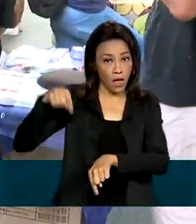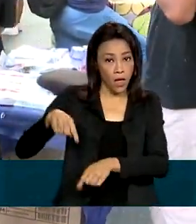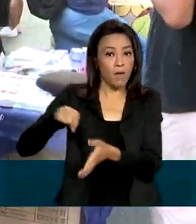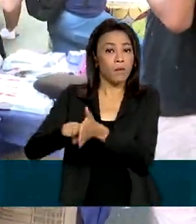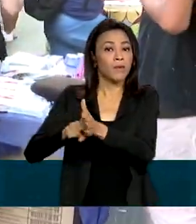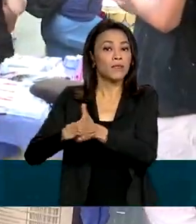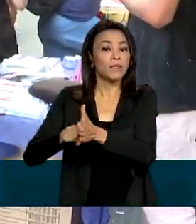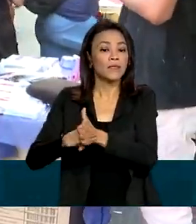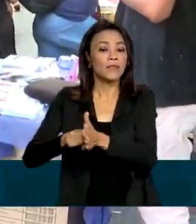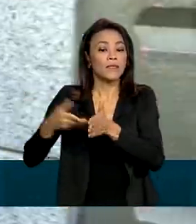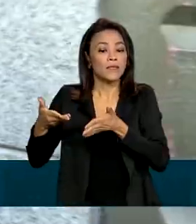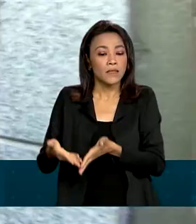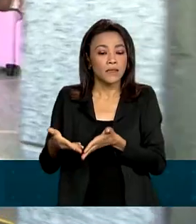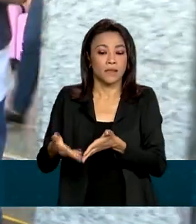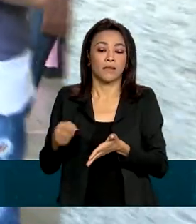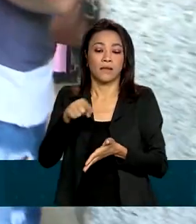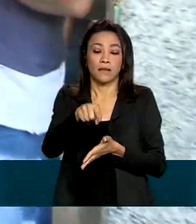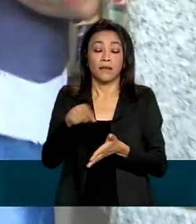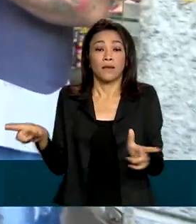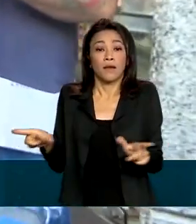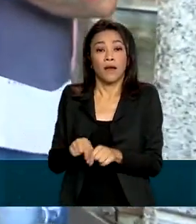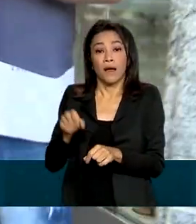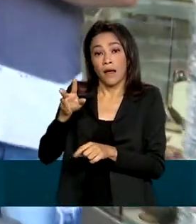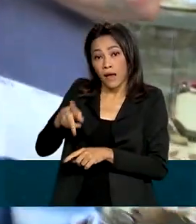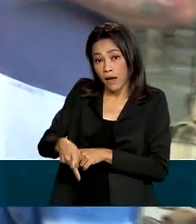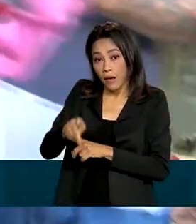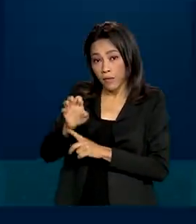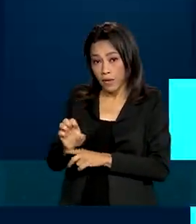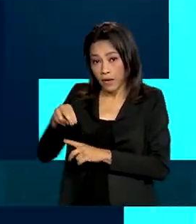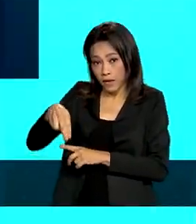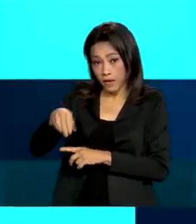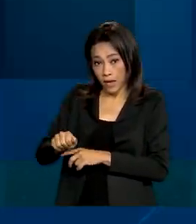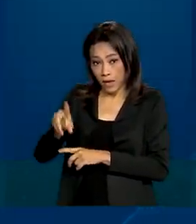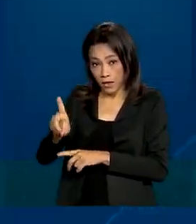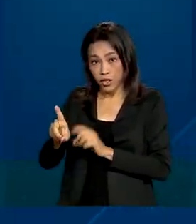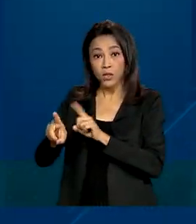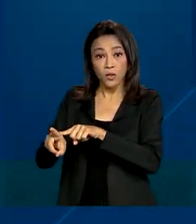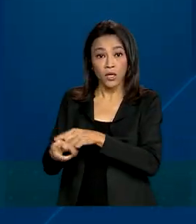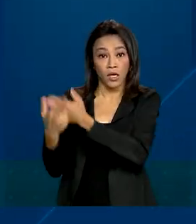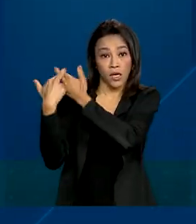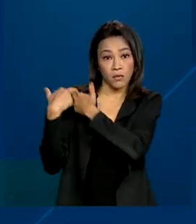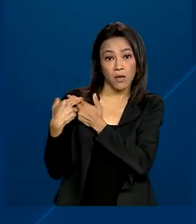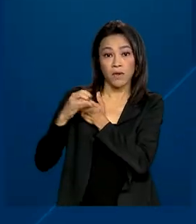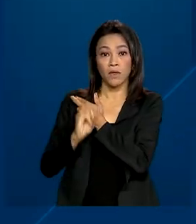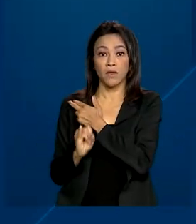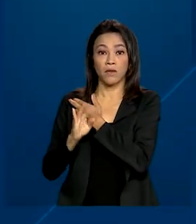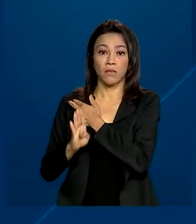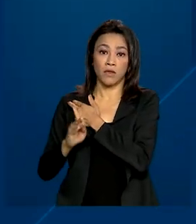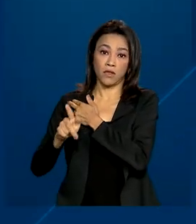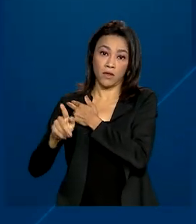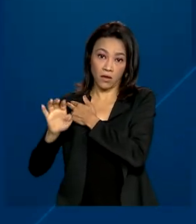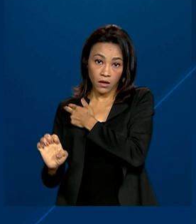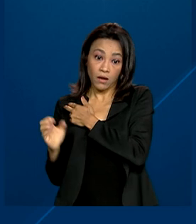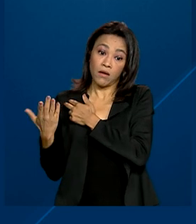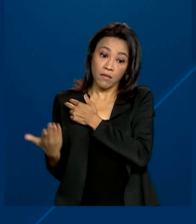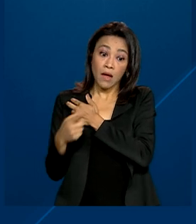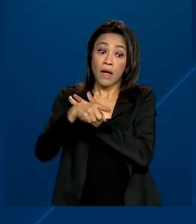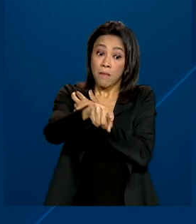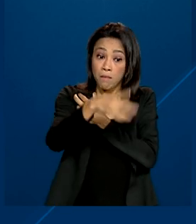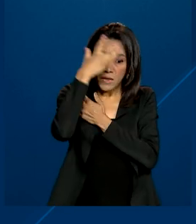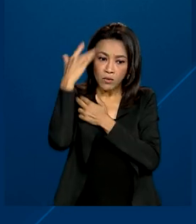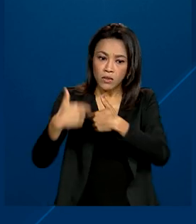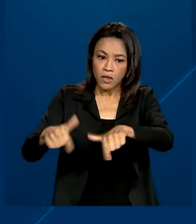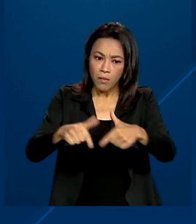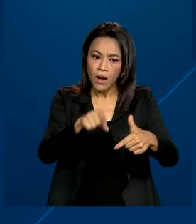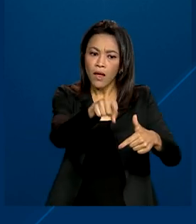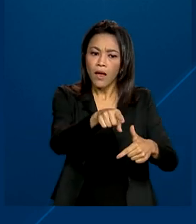por Amostra de Domicílios, a PNAD do IBGE. Mas pessoas ocupadas, claro, refletem diretamente na taxa de